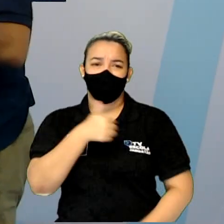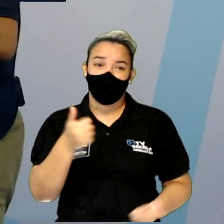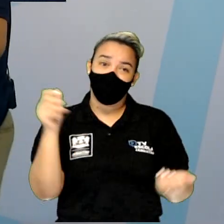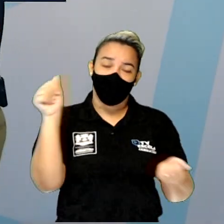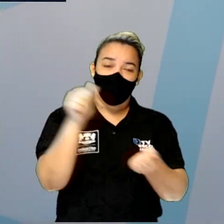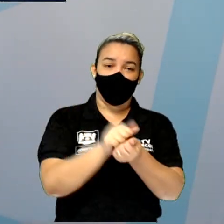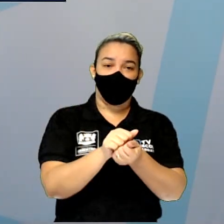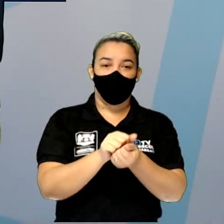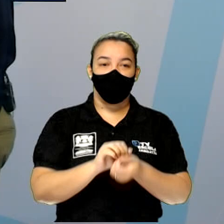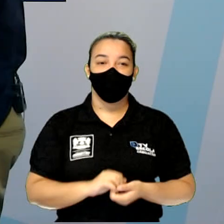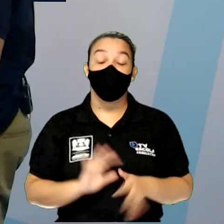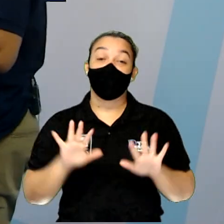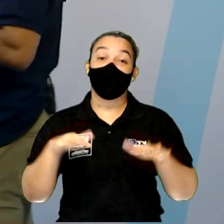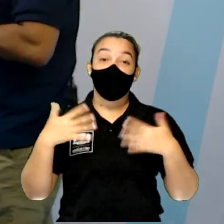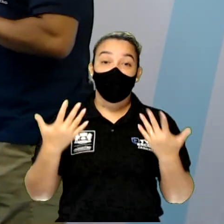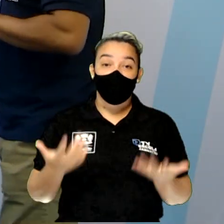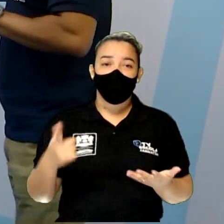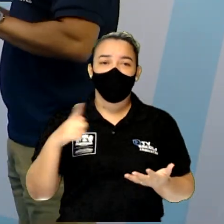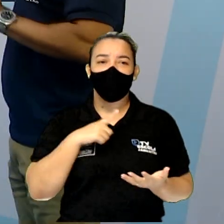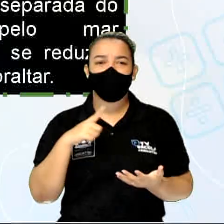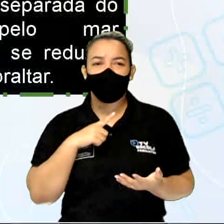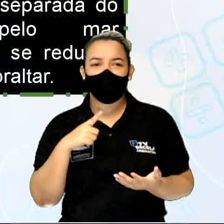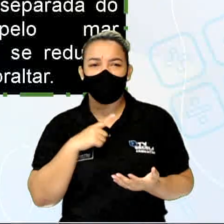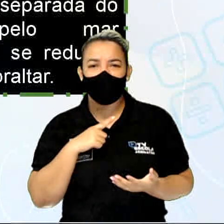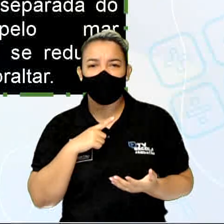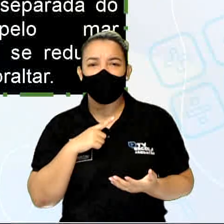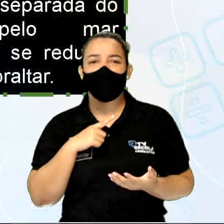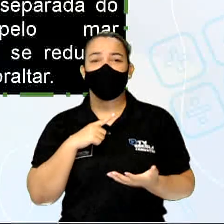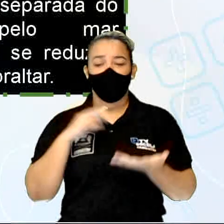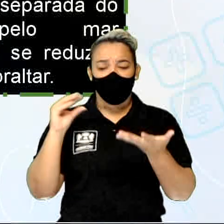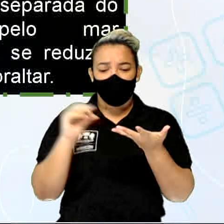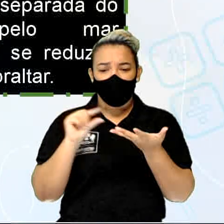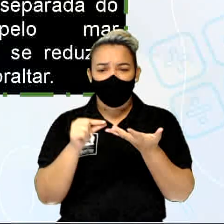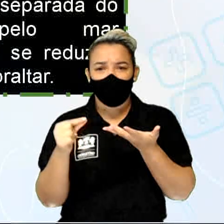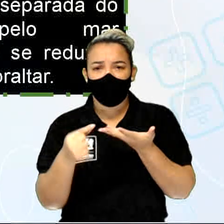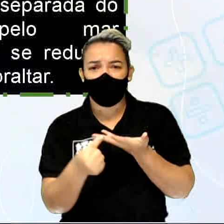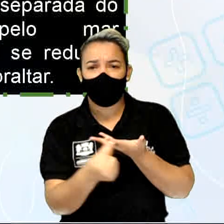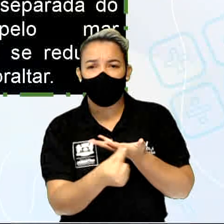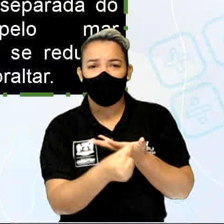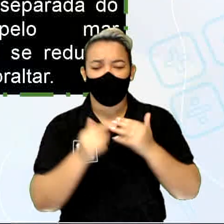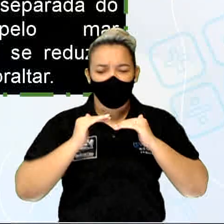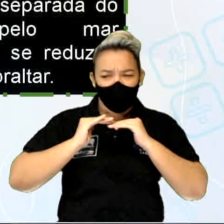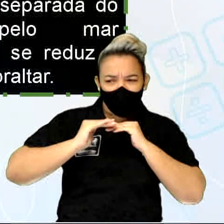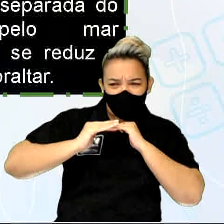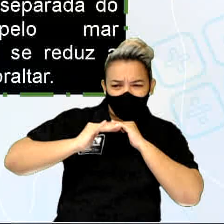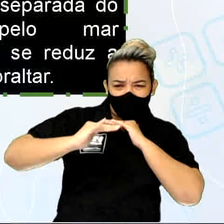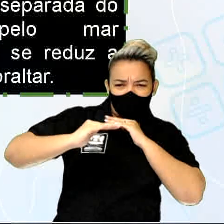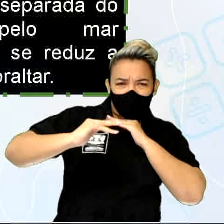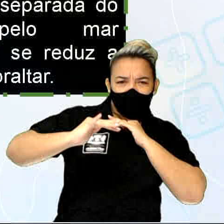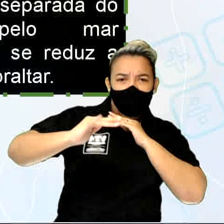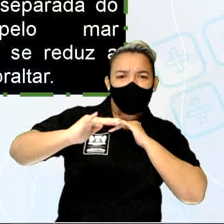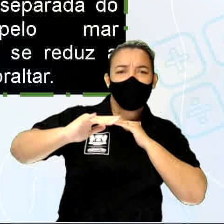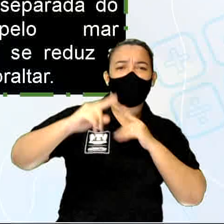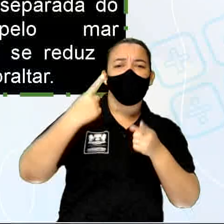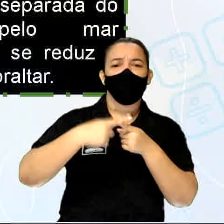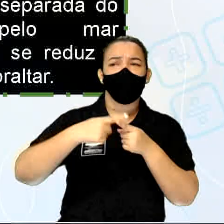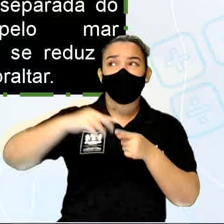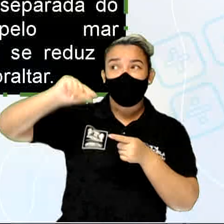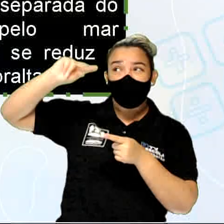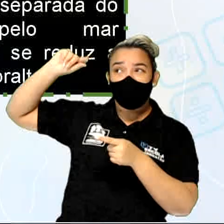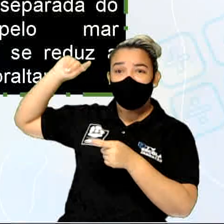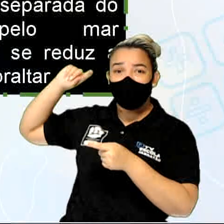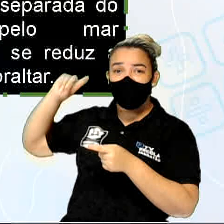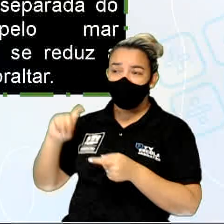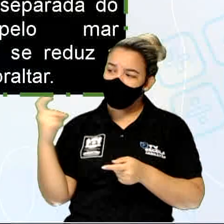junto. Então, a gente tem considerado o continente mais plano de todos, é um relevo um pouco mais antigo, com uma altitude média de